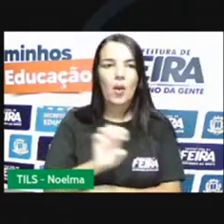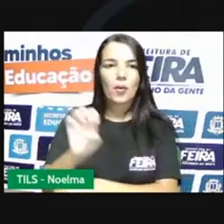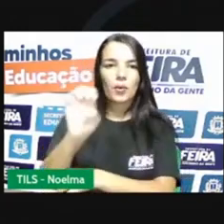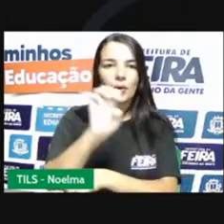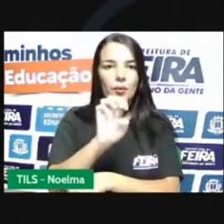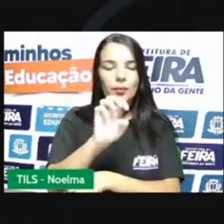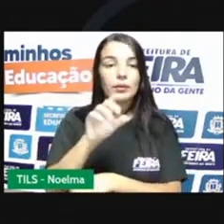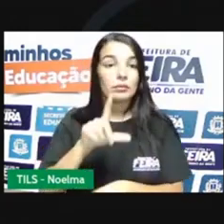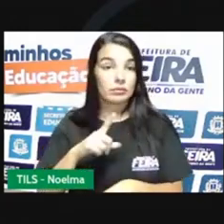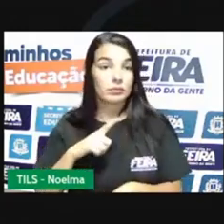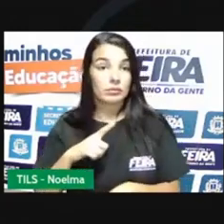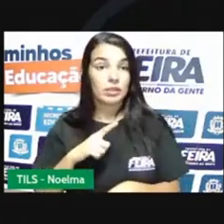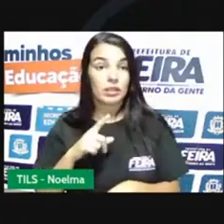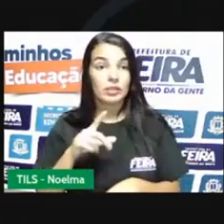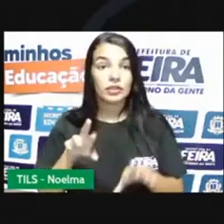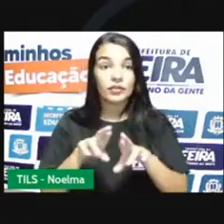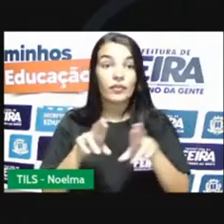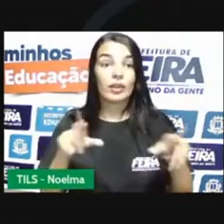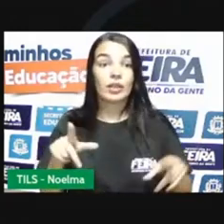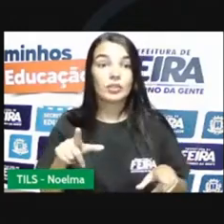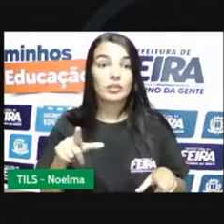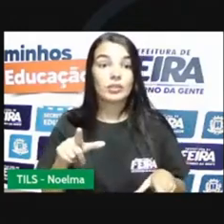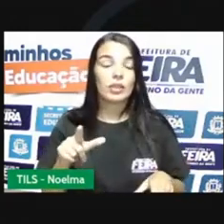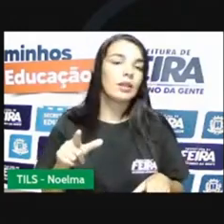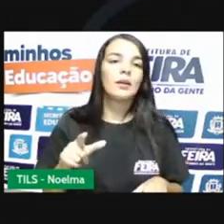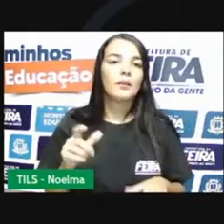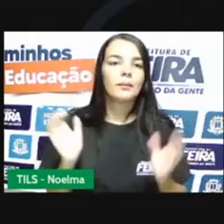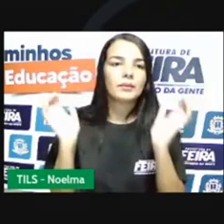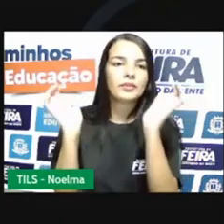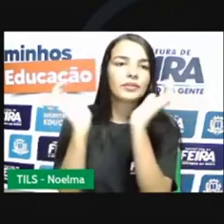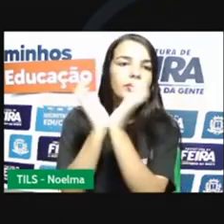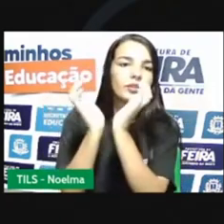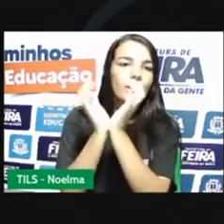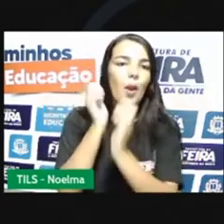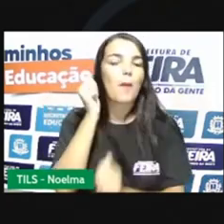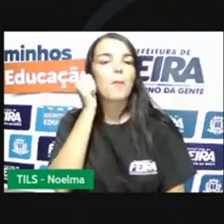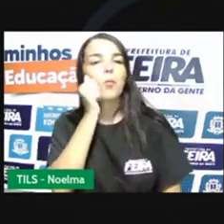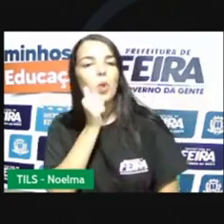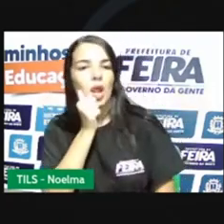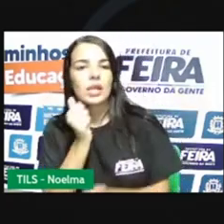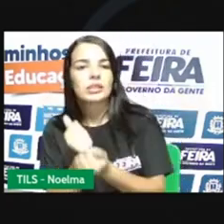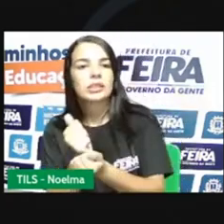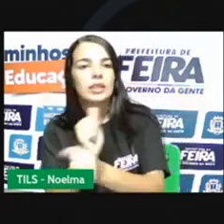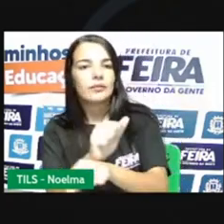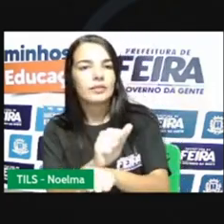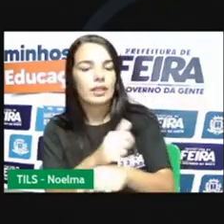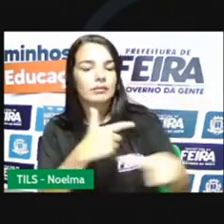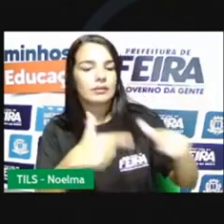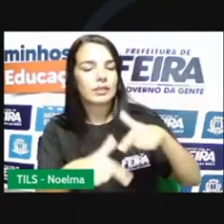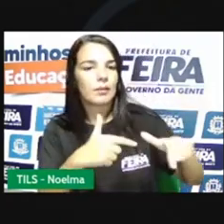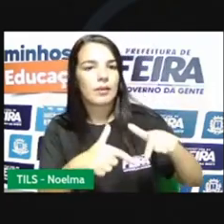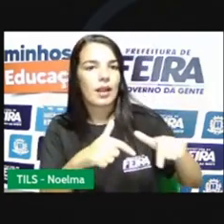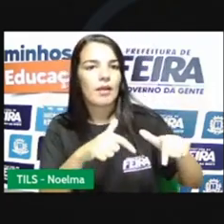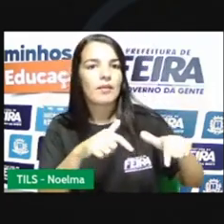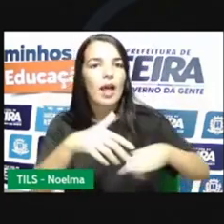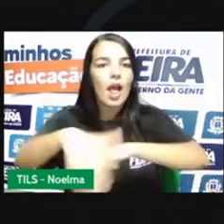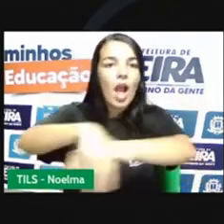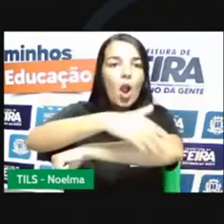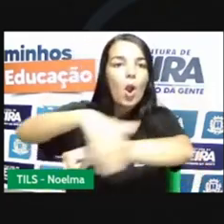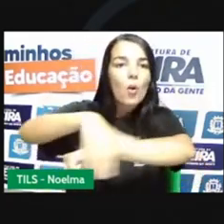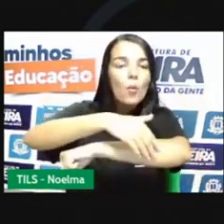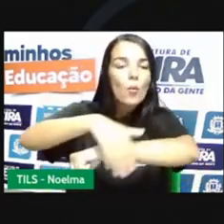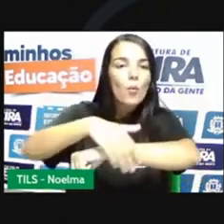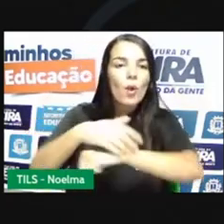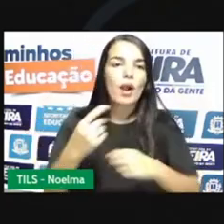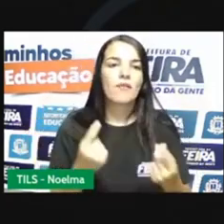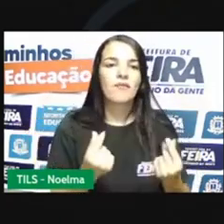diferença de gênero também era evidente nos papéis desempenhados. As mulheres escravizadas trabalhavam nas ruas vendendo frutas